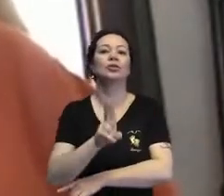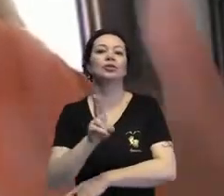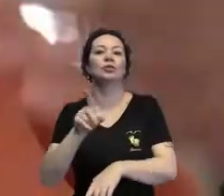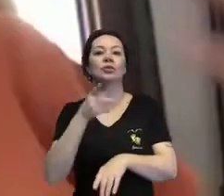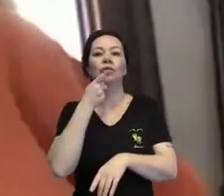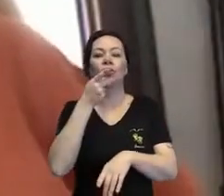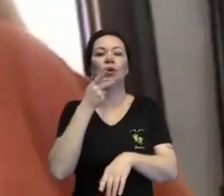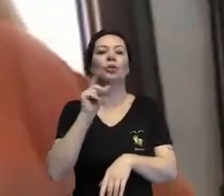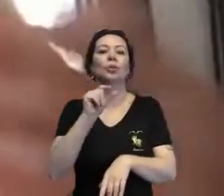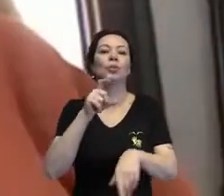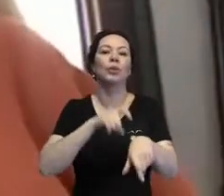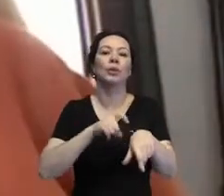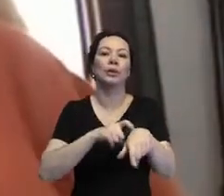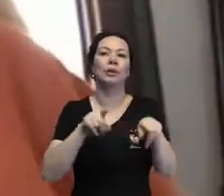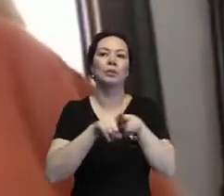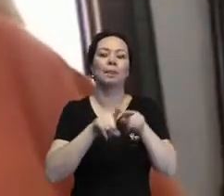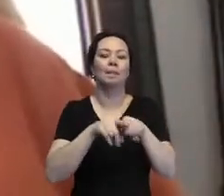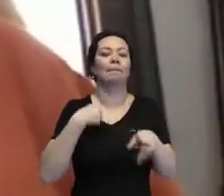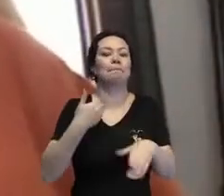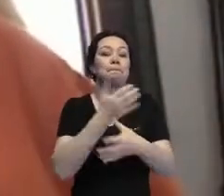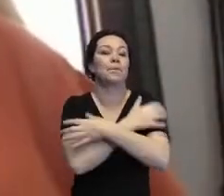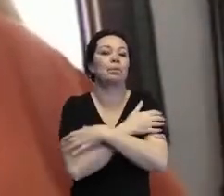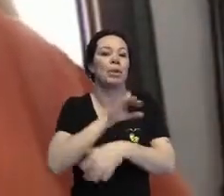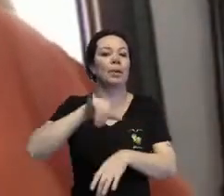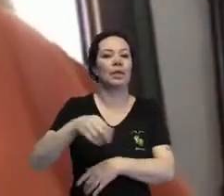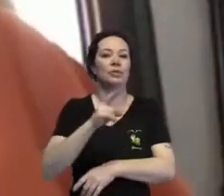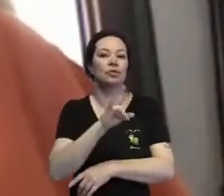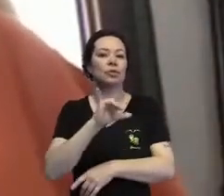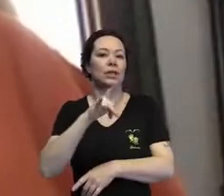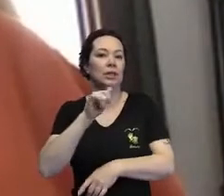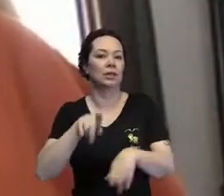já mando também um abraço pra Juliana, pra Glorinha, que estão aí.